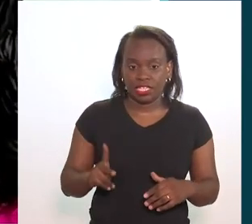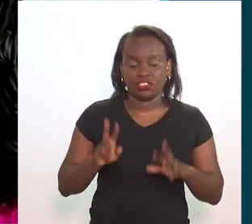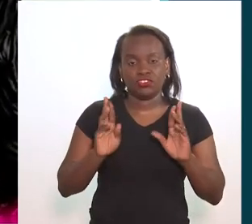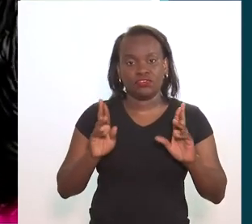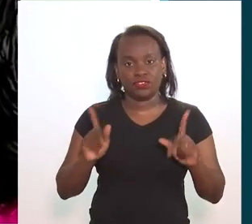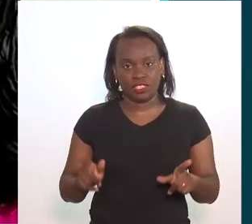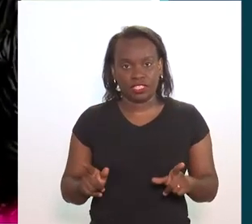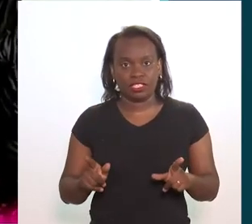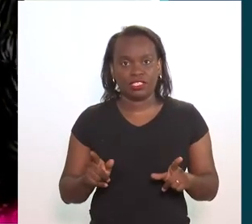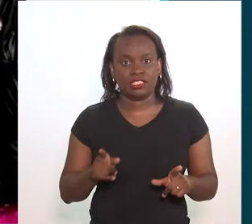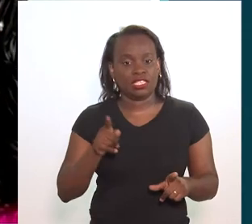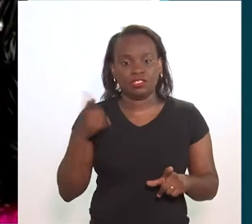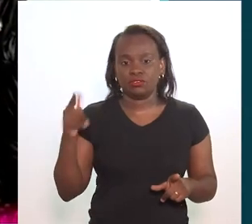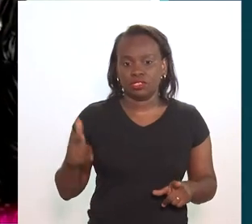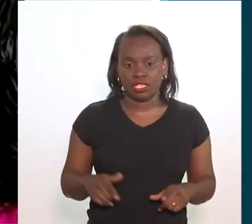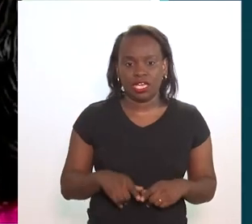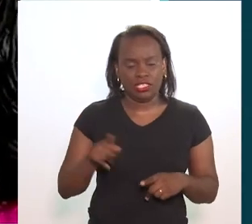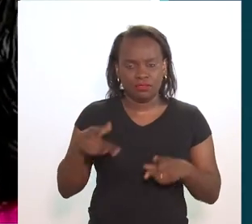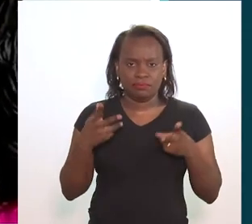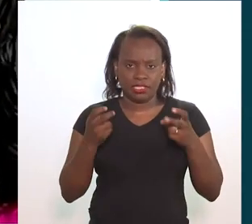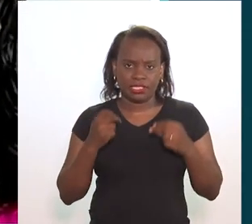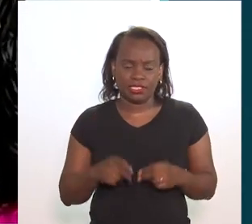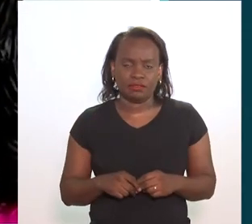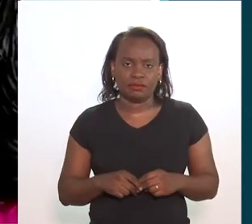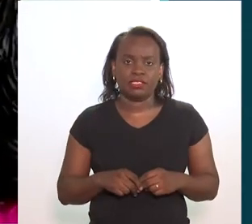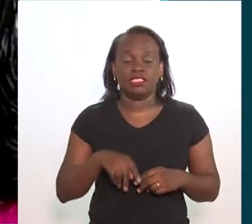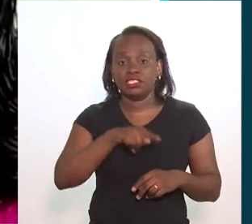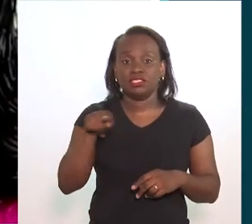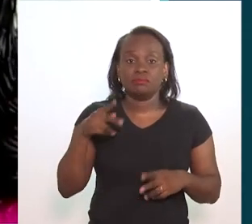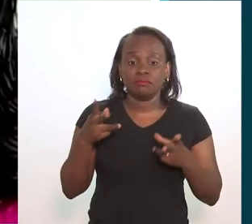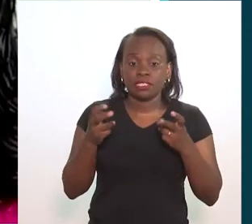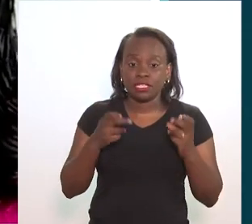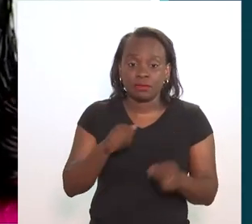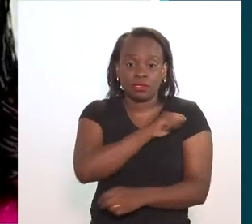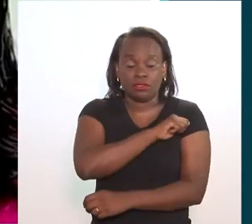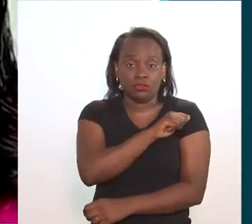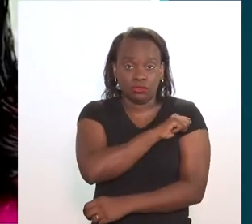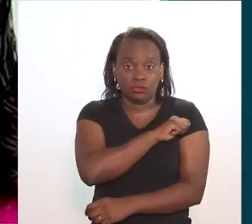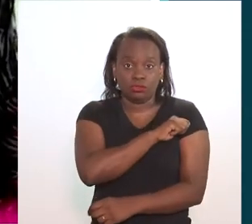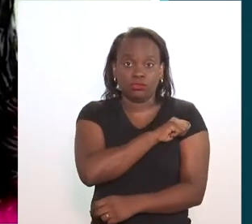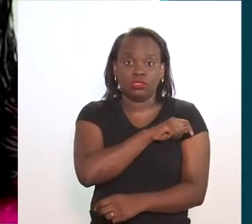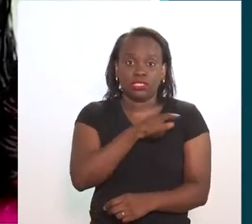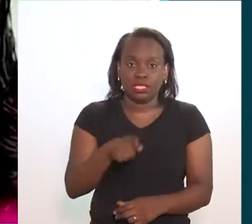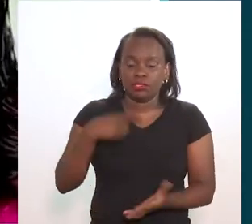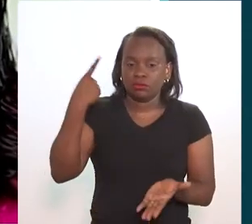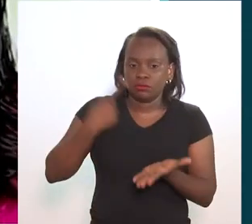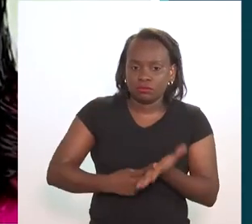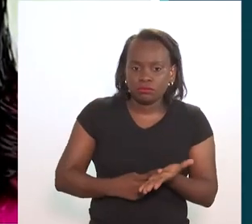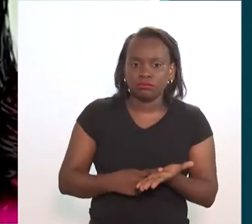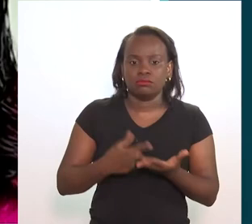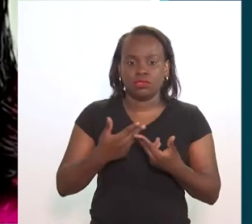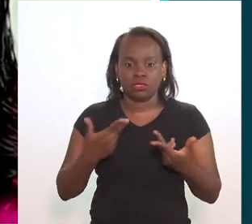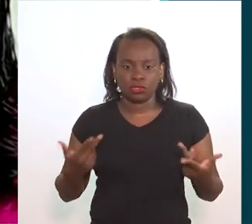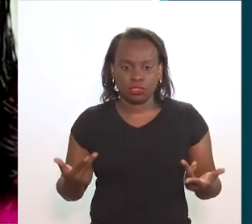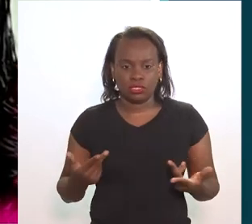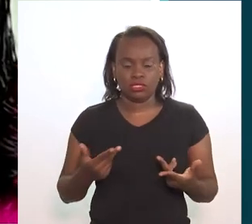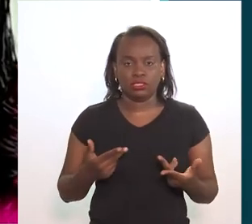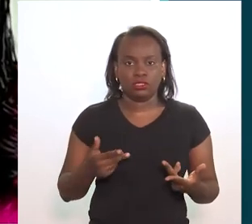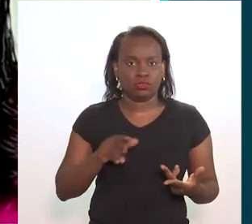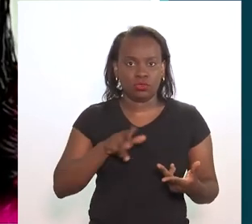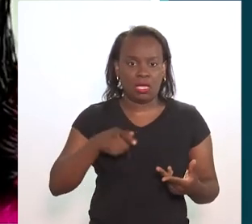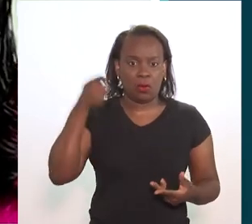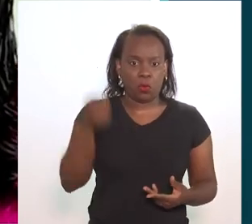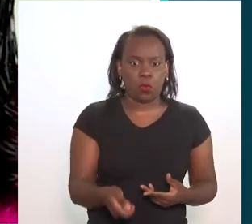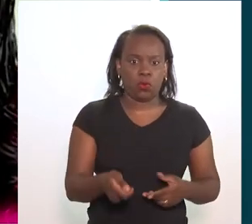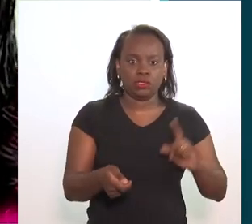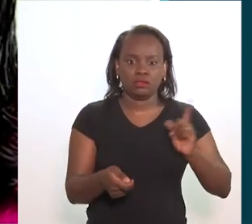mas também de que aquilo faça com que o processo dele de vida seja diferente daquele que não tem, e a gente percebe isso, a